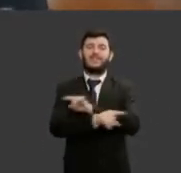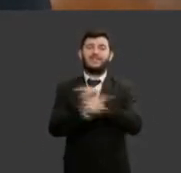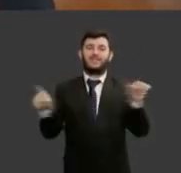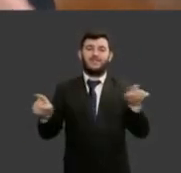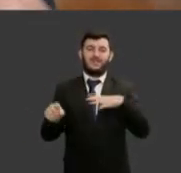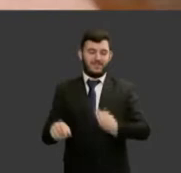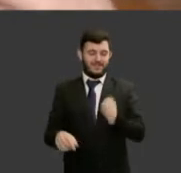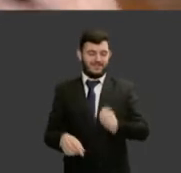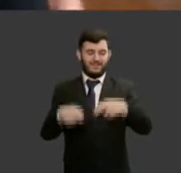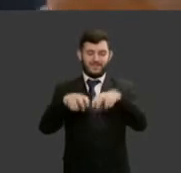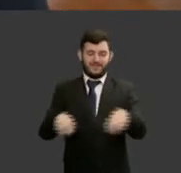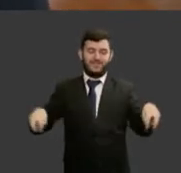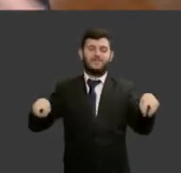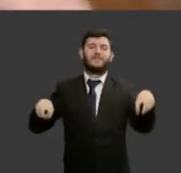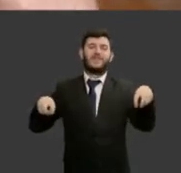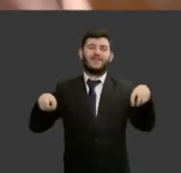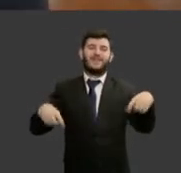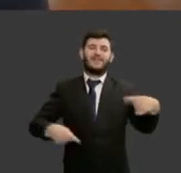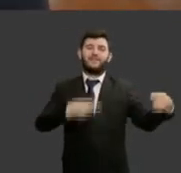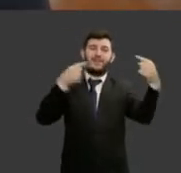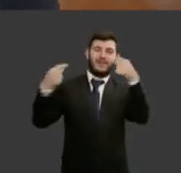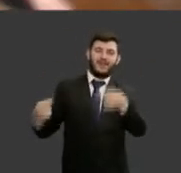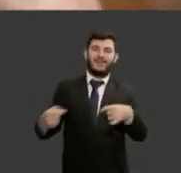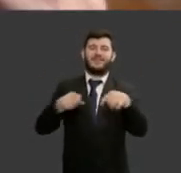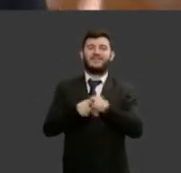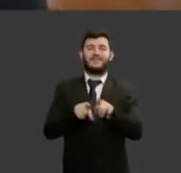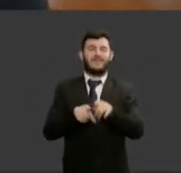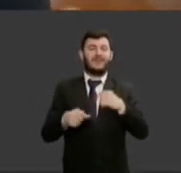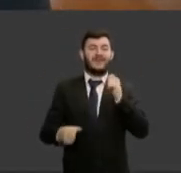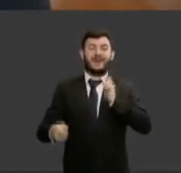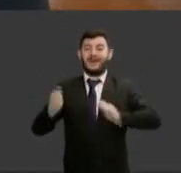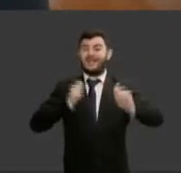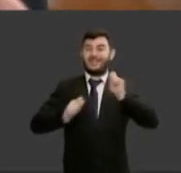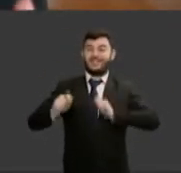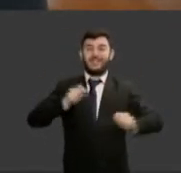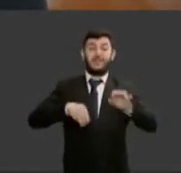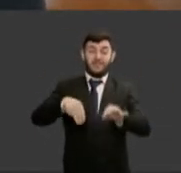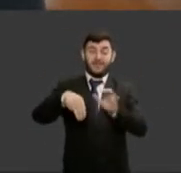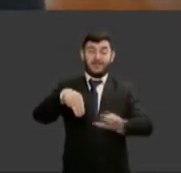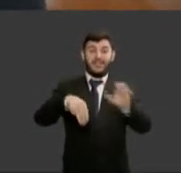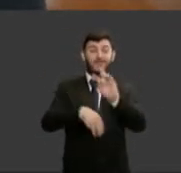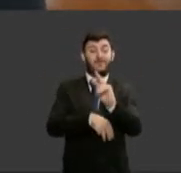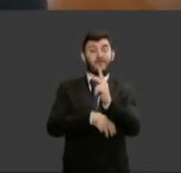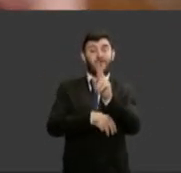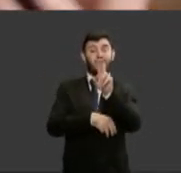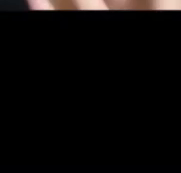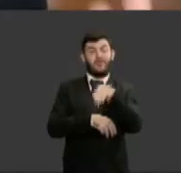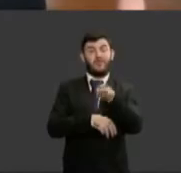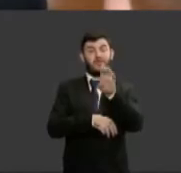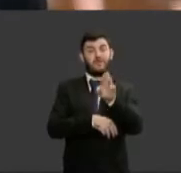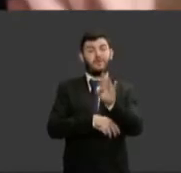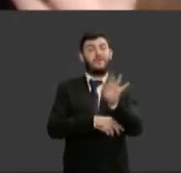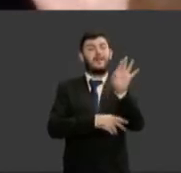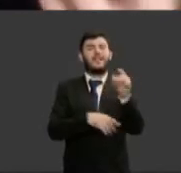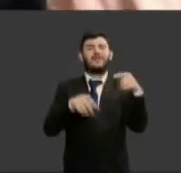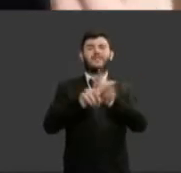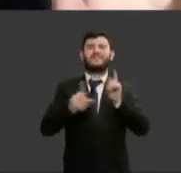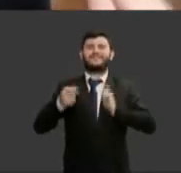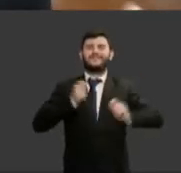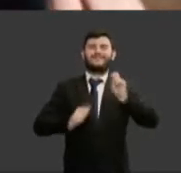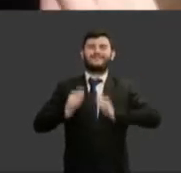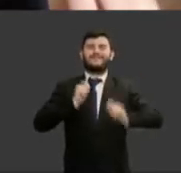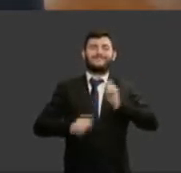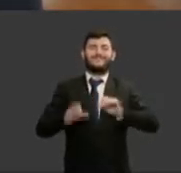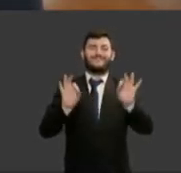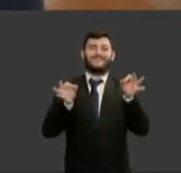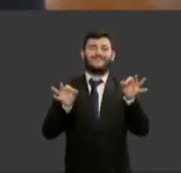estamos aqui estamos ansiosos e o ministro Humberto também por mudança e que mudanças são essas o que nós precisamos mexer aonde